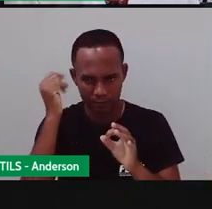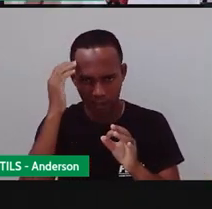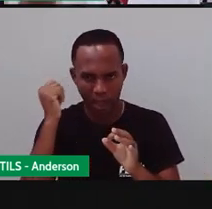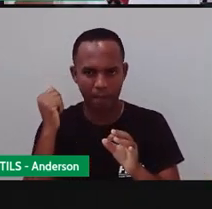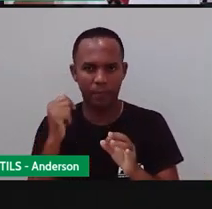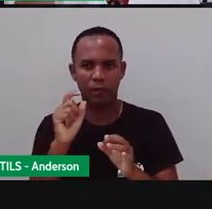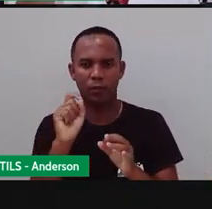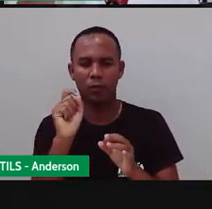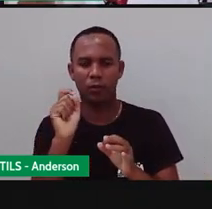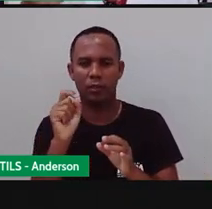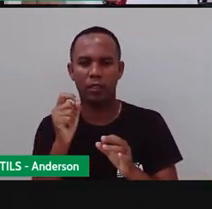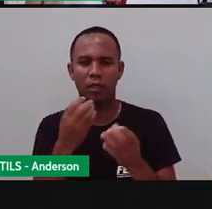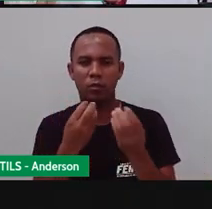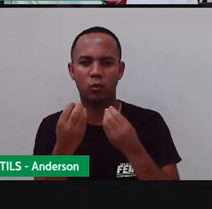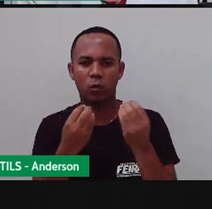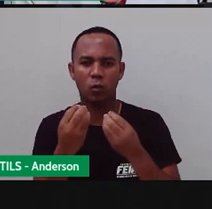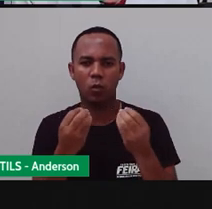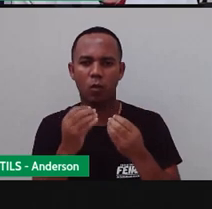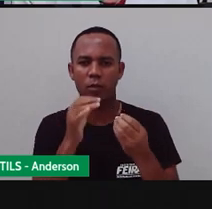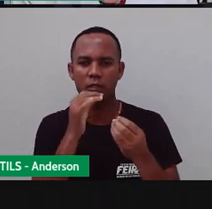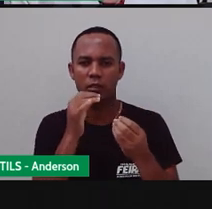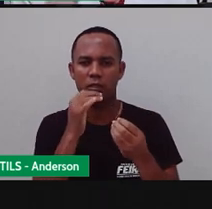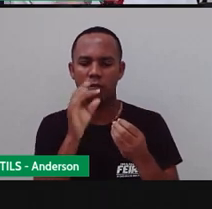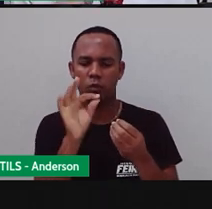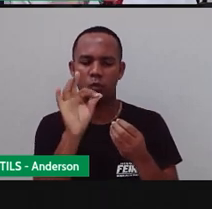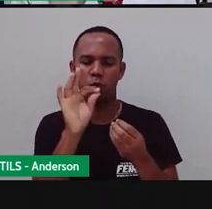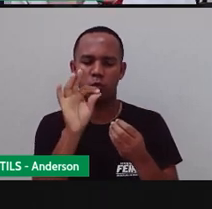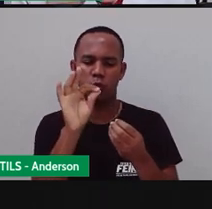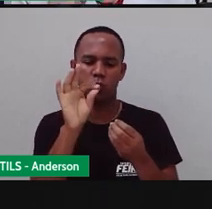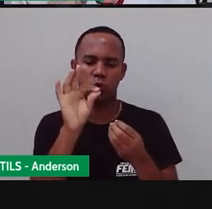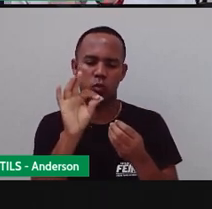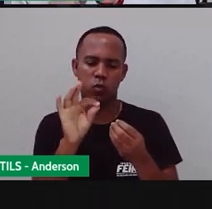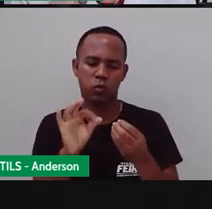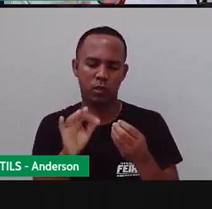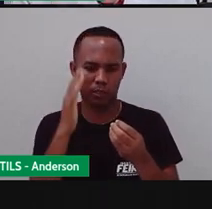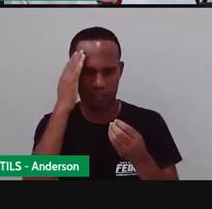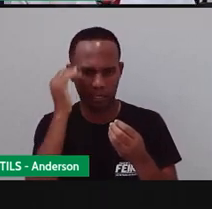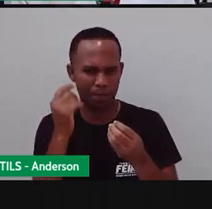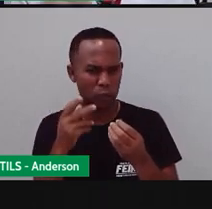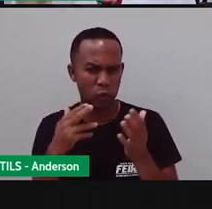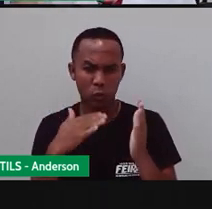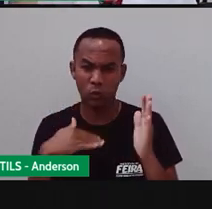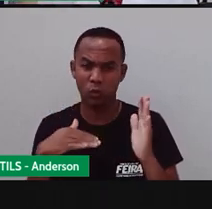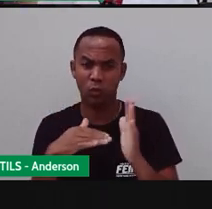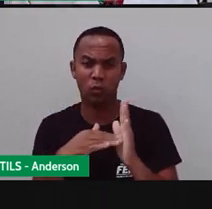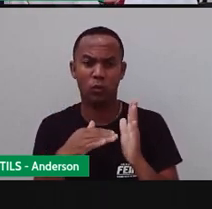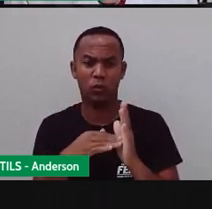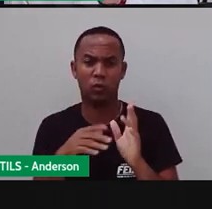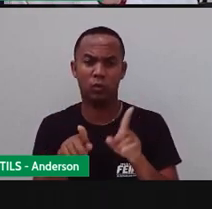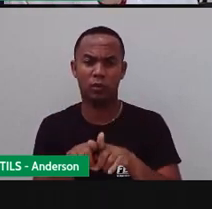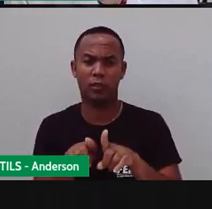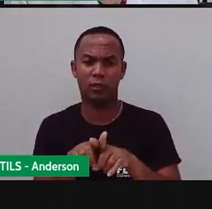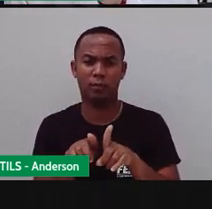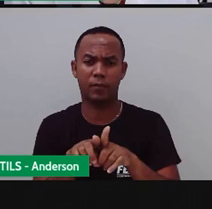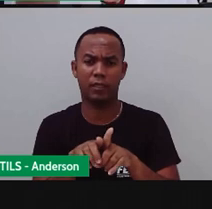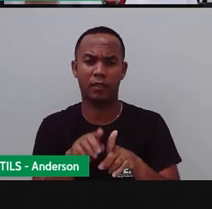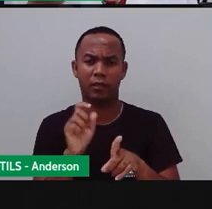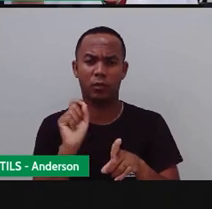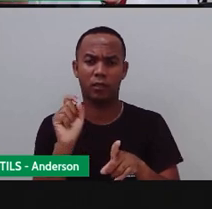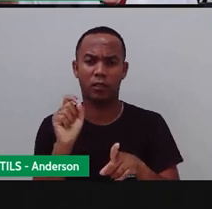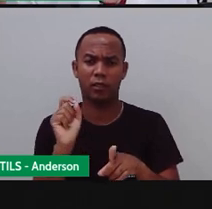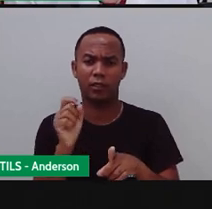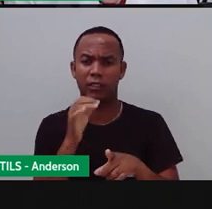desse espaço para passar areia. Elas calculam tudo isso. E calculam também o quê?